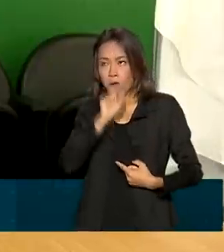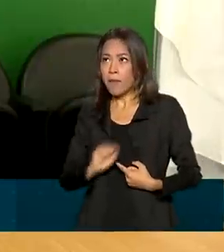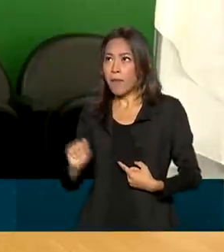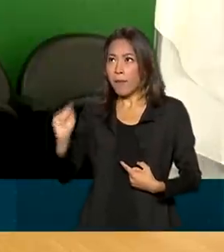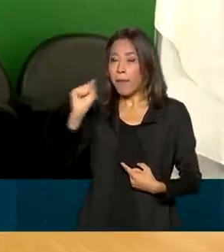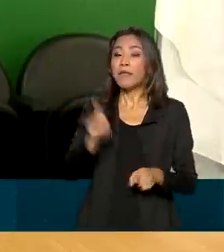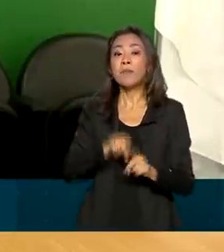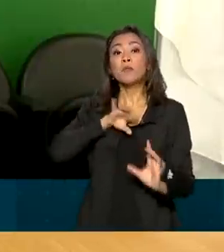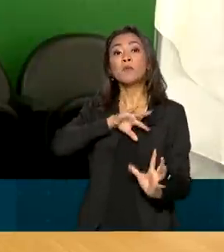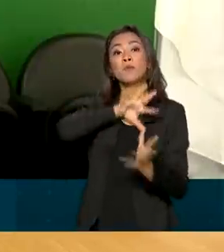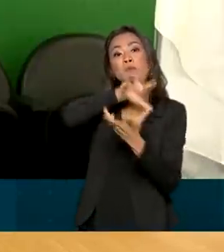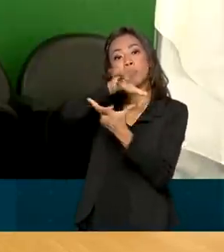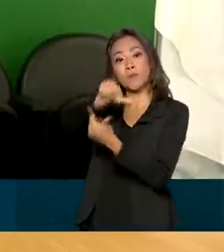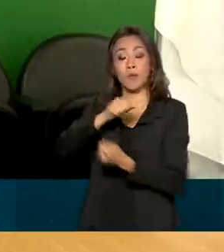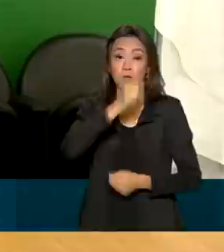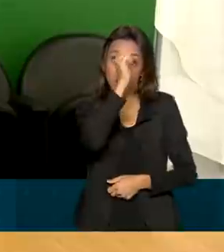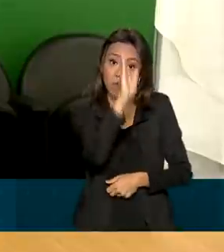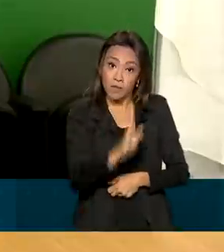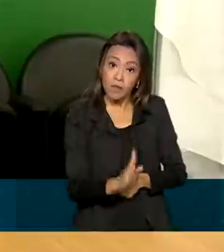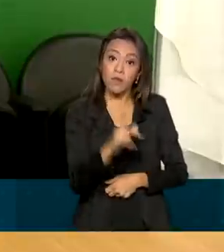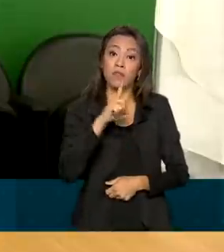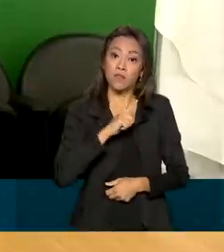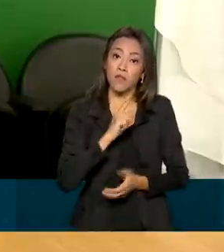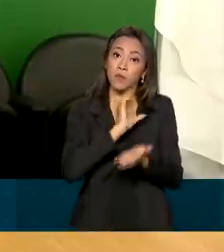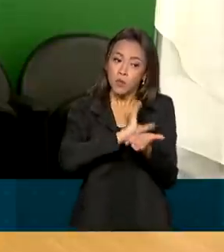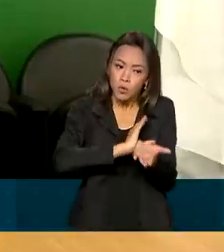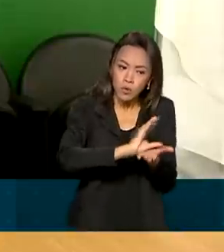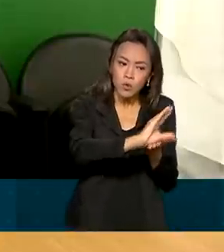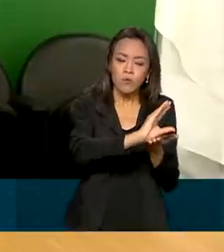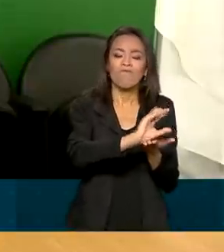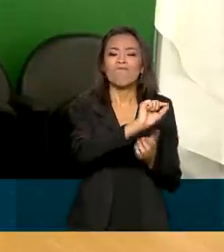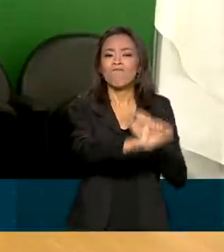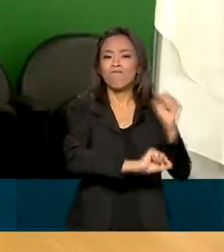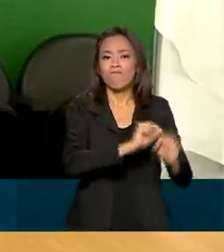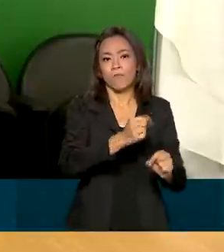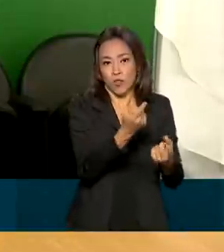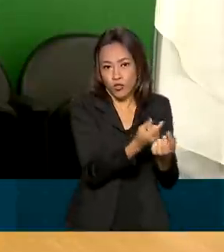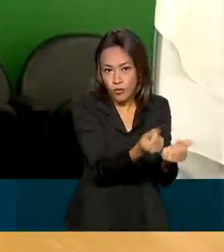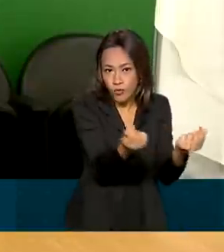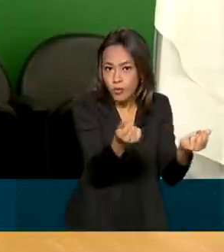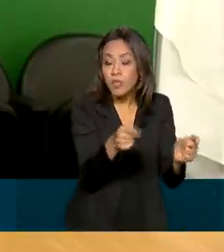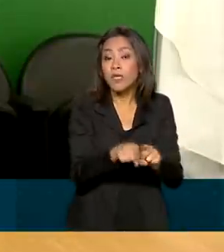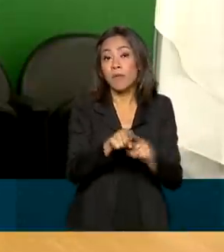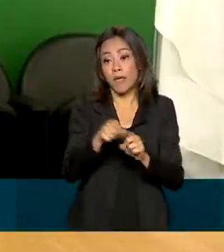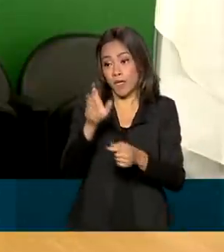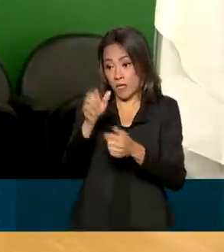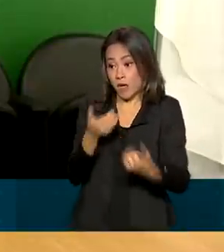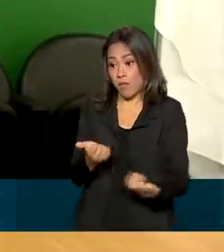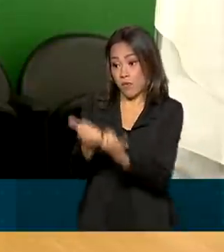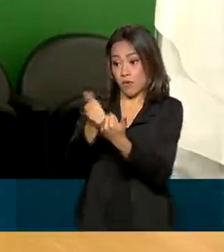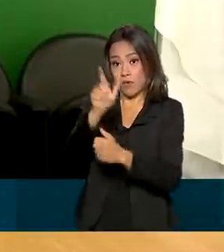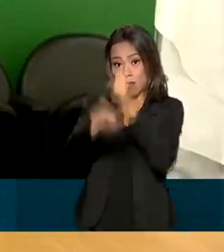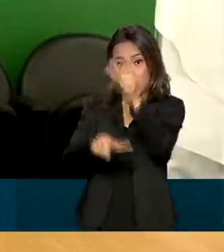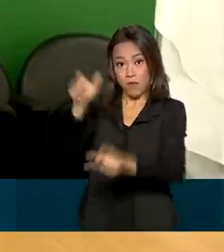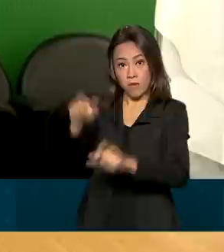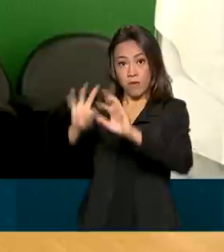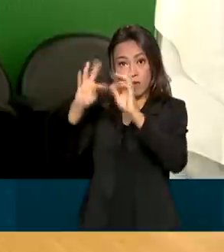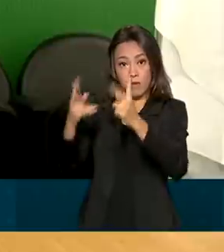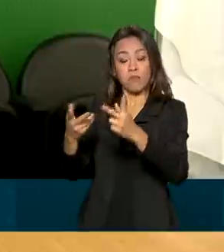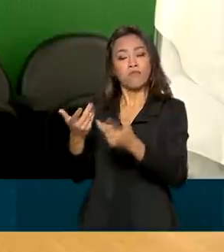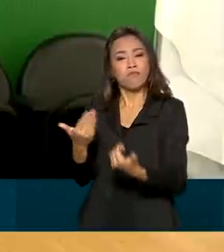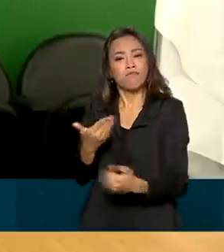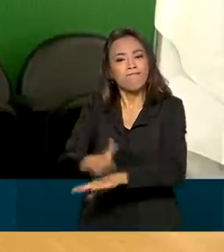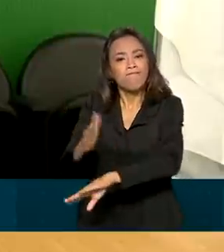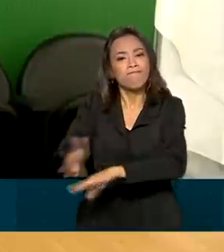investimos recursos financeiros e humanos na promoção da saúde e na retomada da economia. A isso,